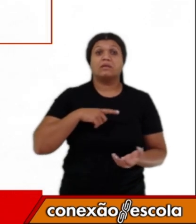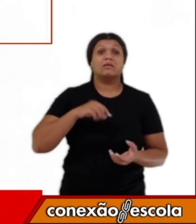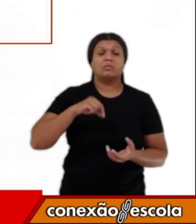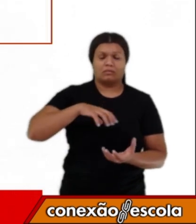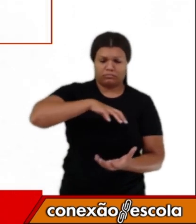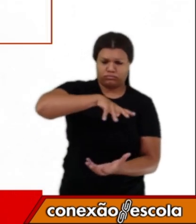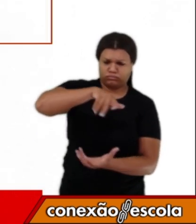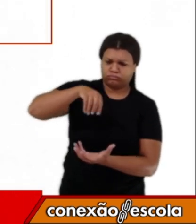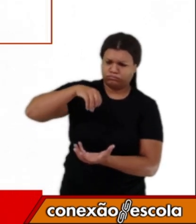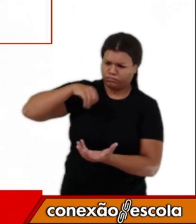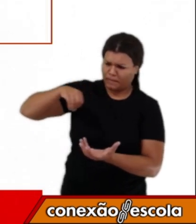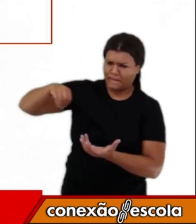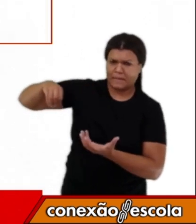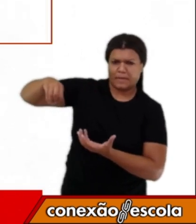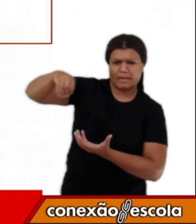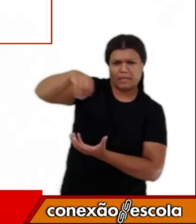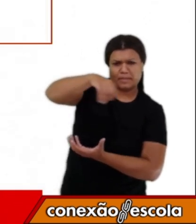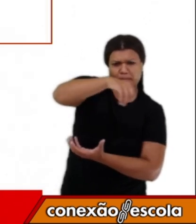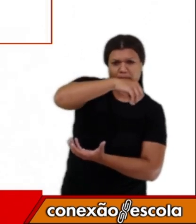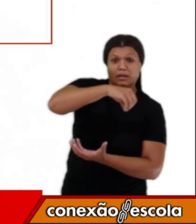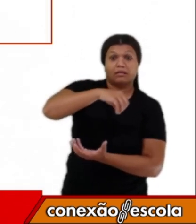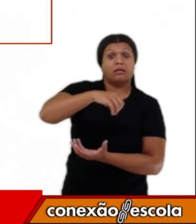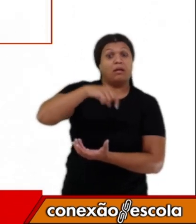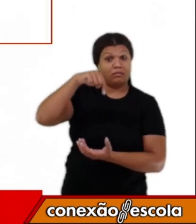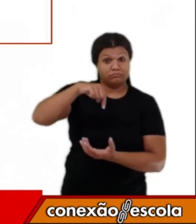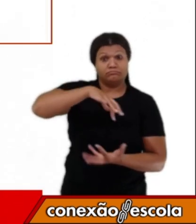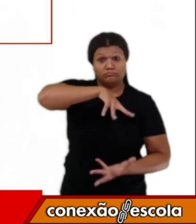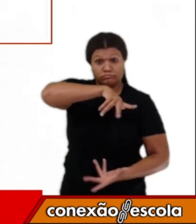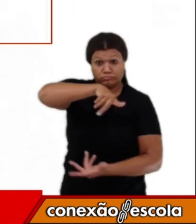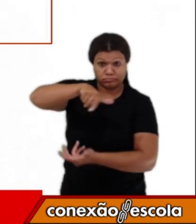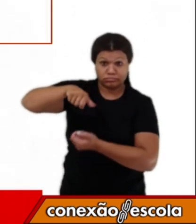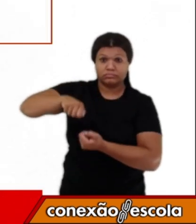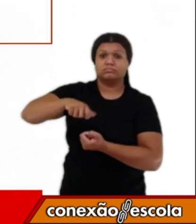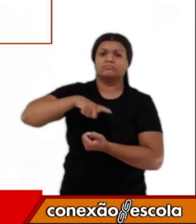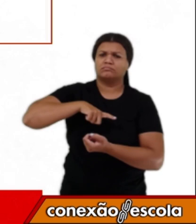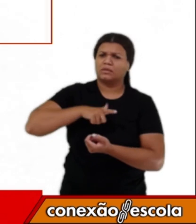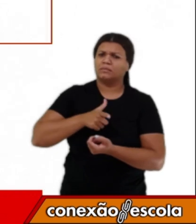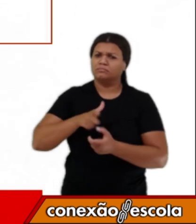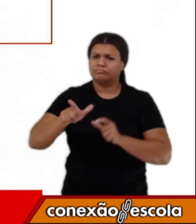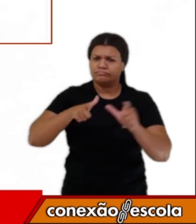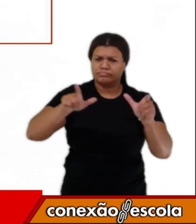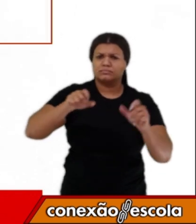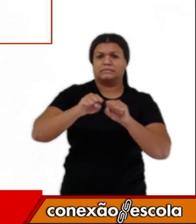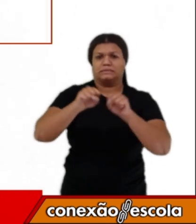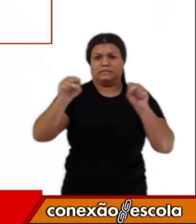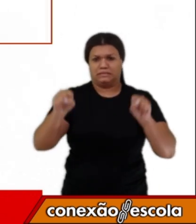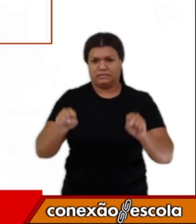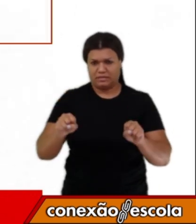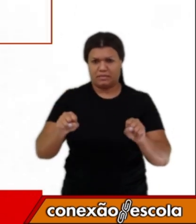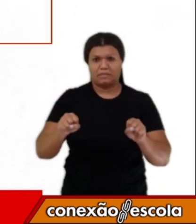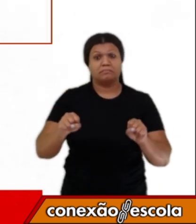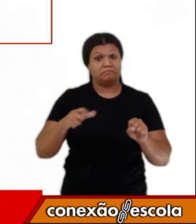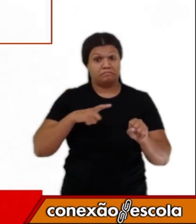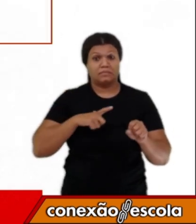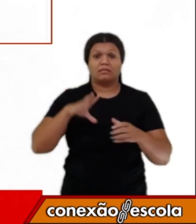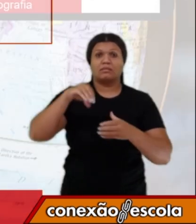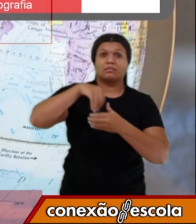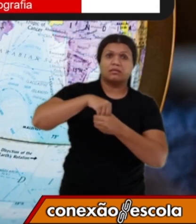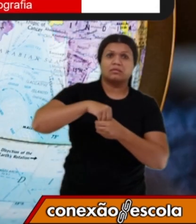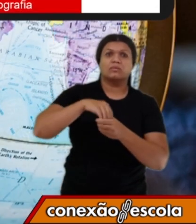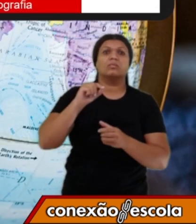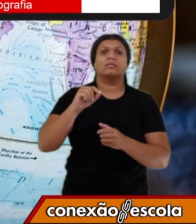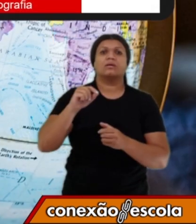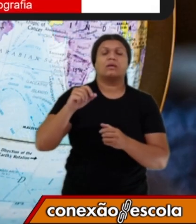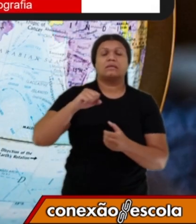por várias galáxias. E a nossa galáxia é formada por vários sistemas, entre eles, o